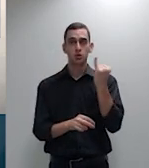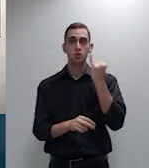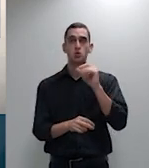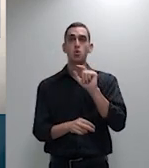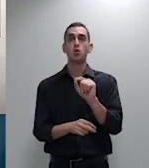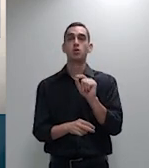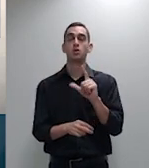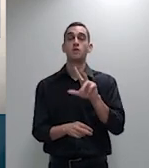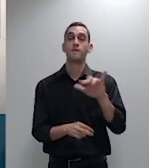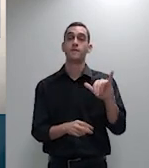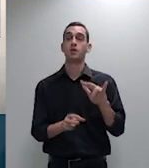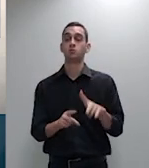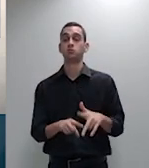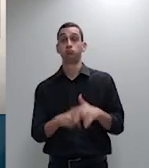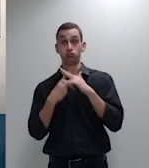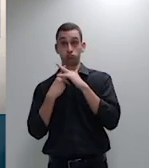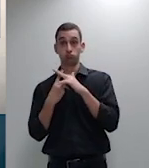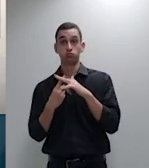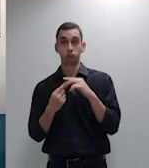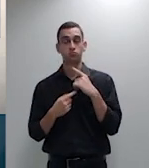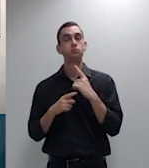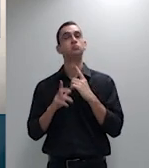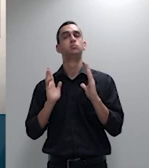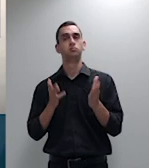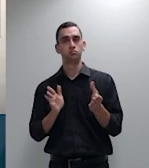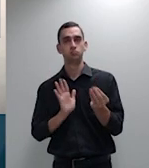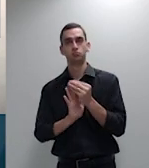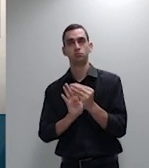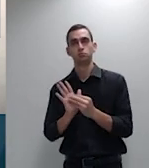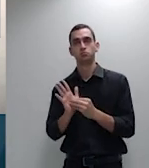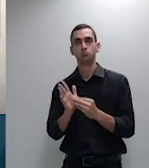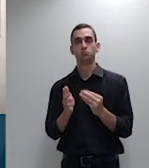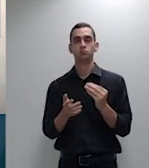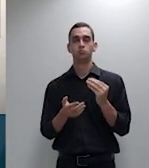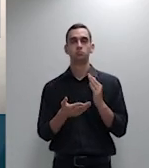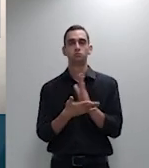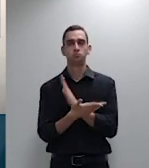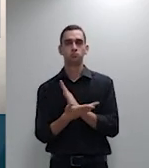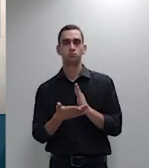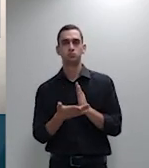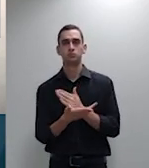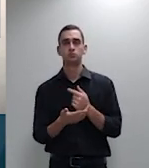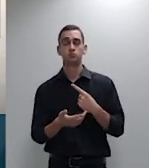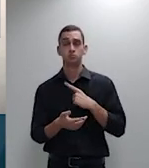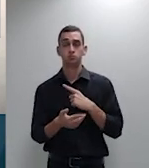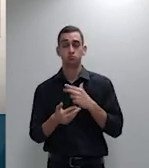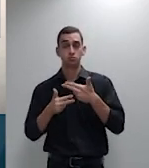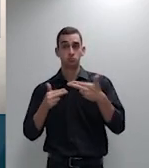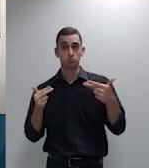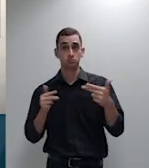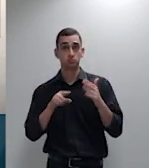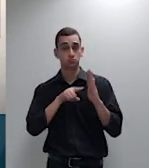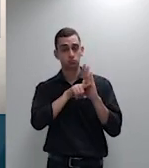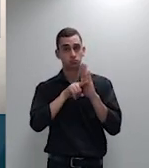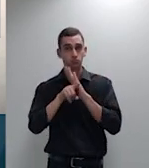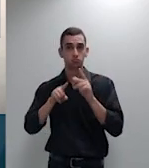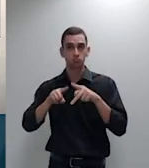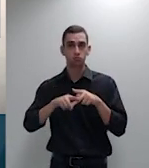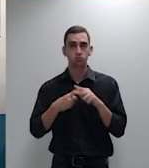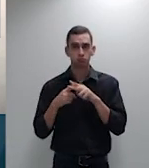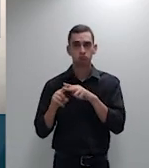anos ficando vedado qualquer reajuste a partir dessa idade justamente